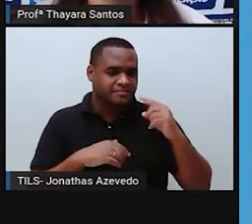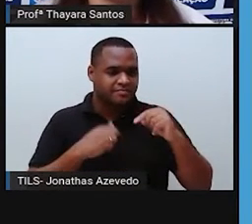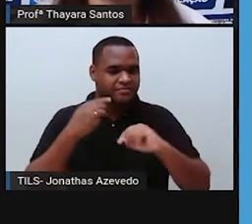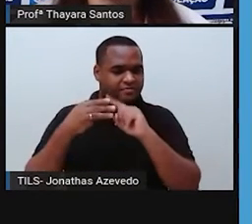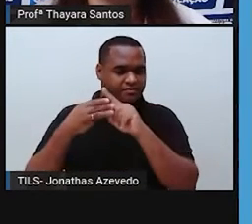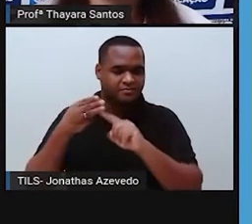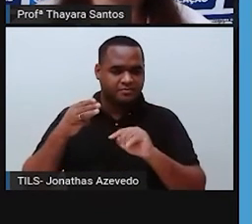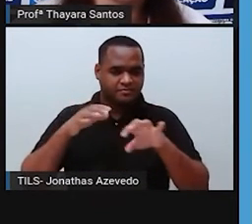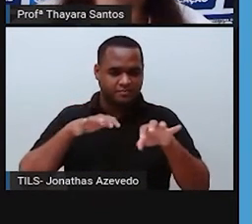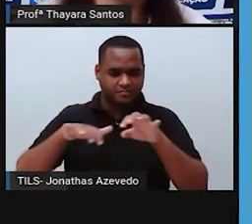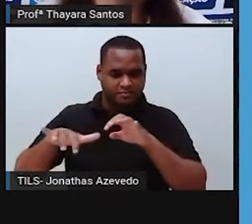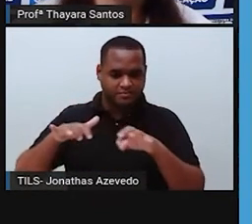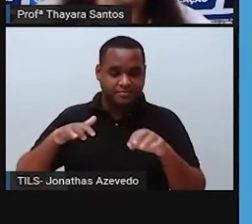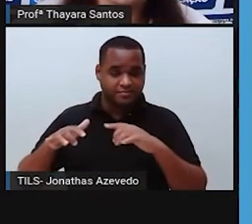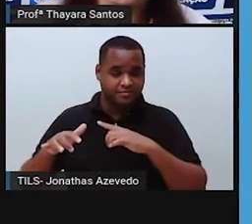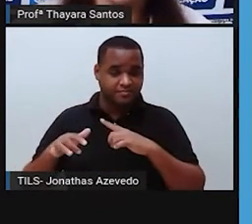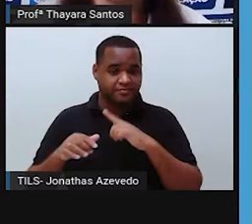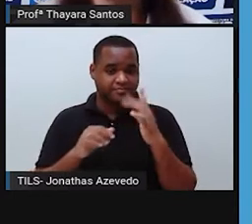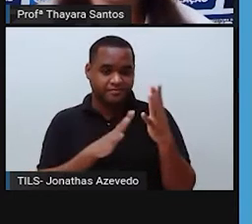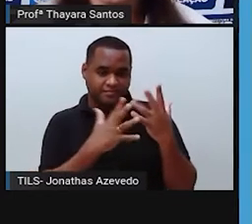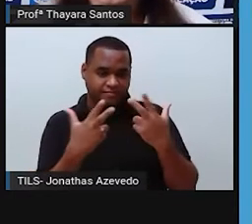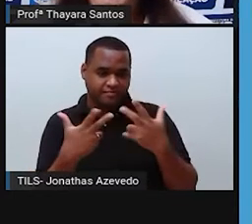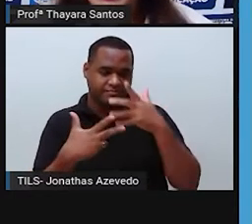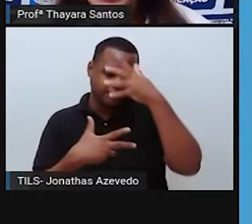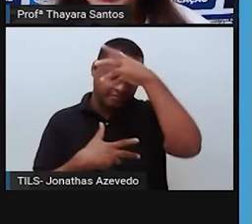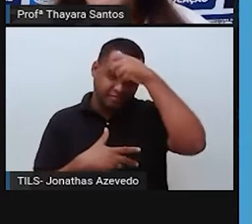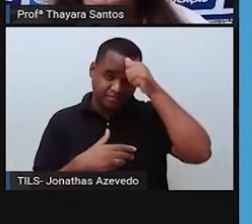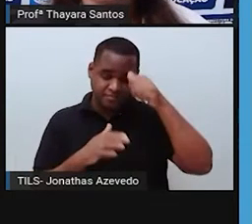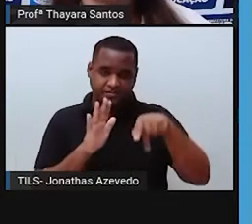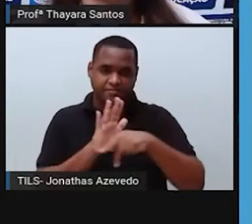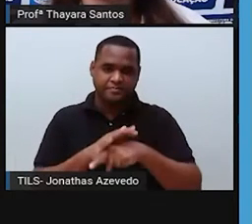subdivisões na vegetação do bioma Amazônia.